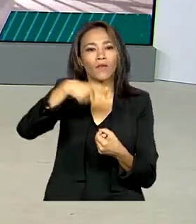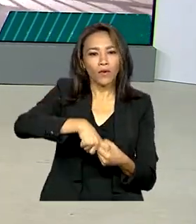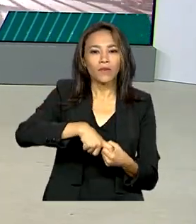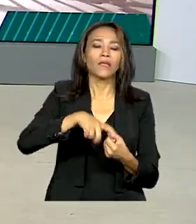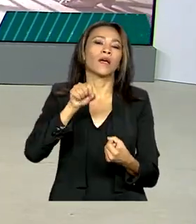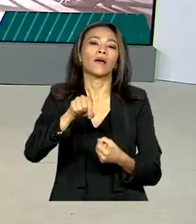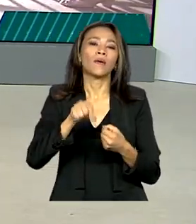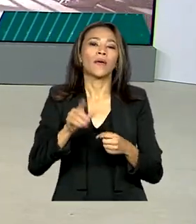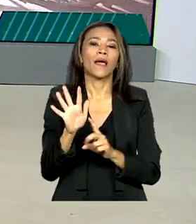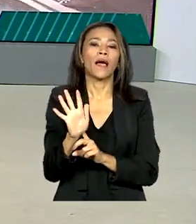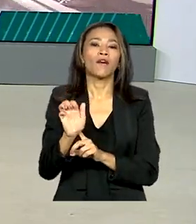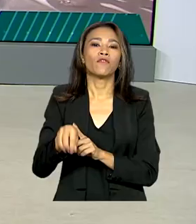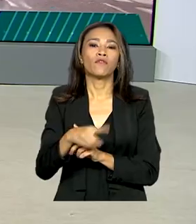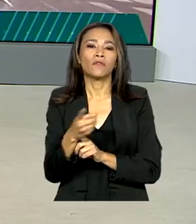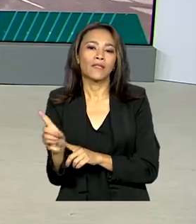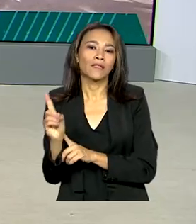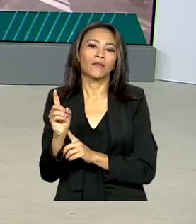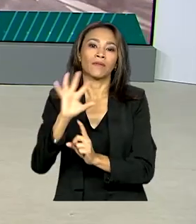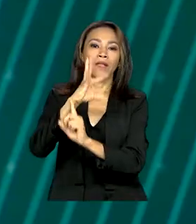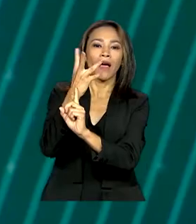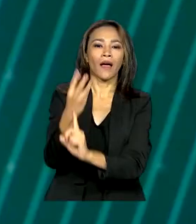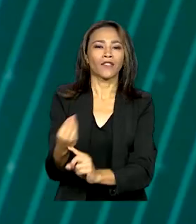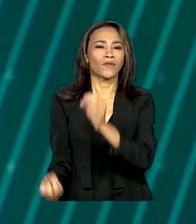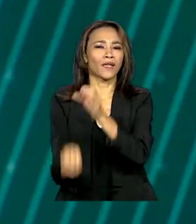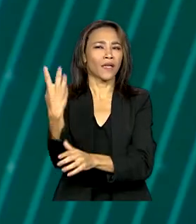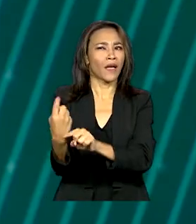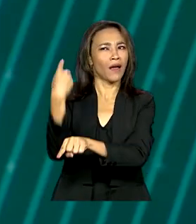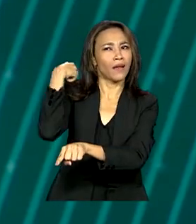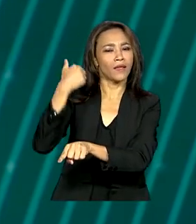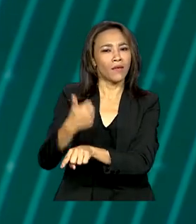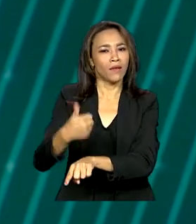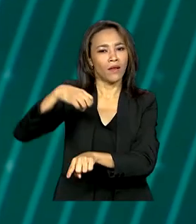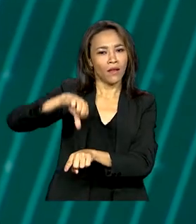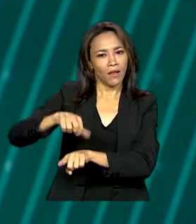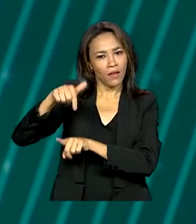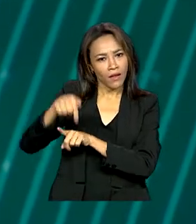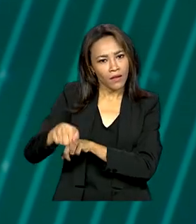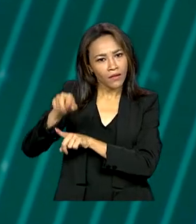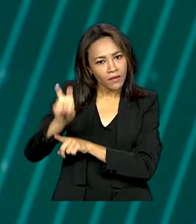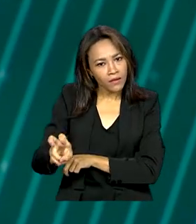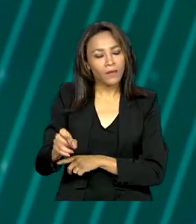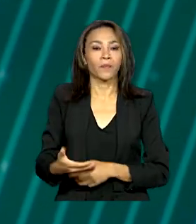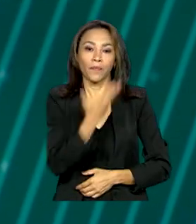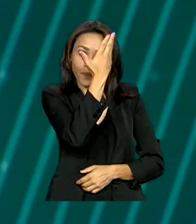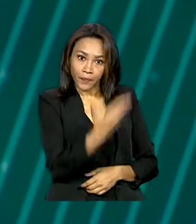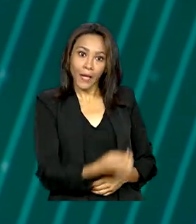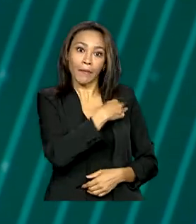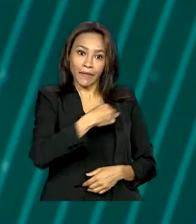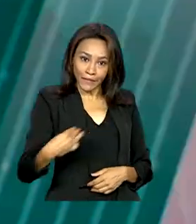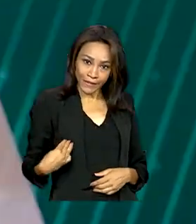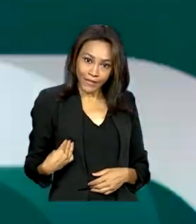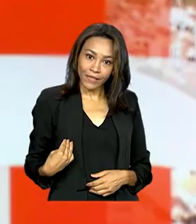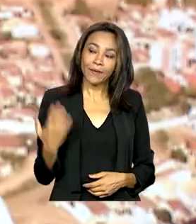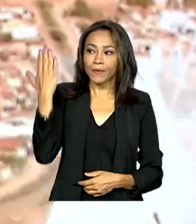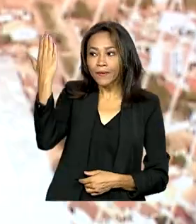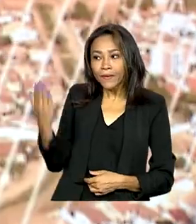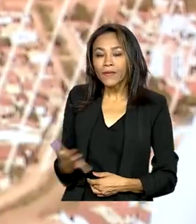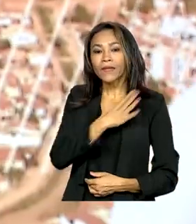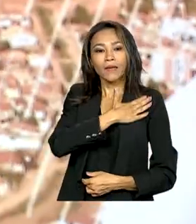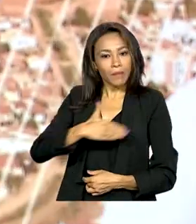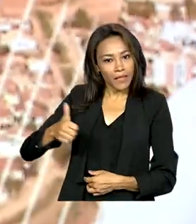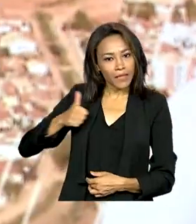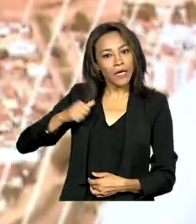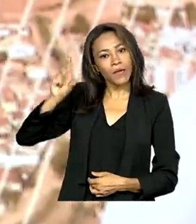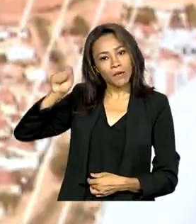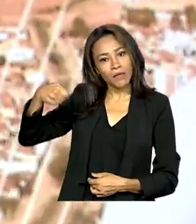fundada em 1975. A ministra da Cultura, Margareth Menezes, e a primeira-dama, Janja Lula da Silva,